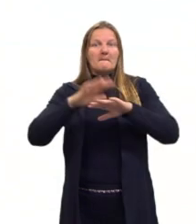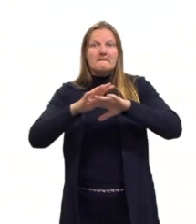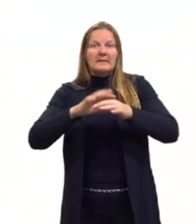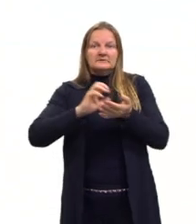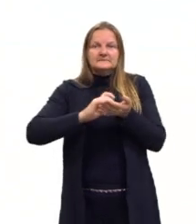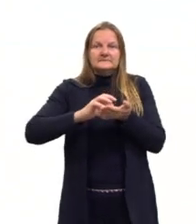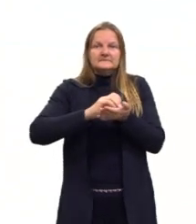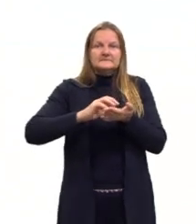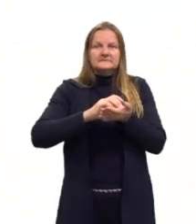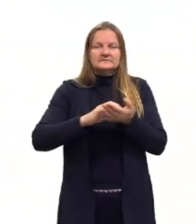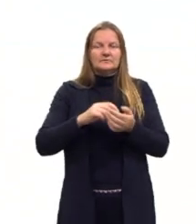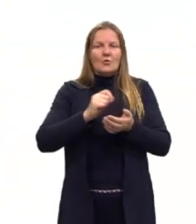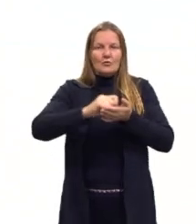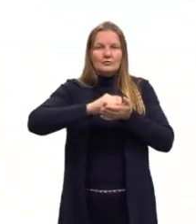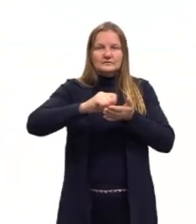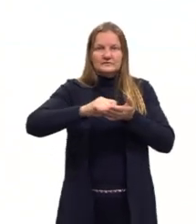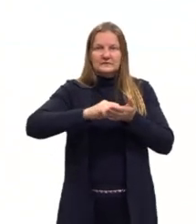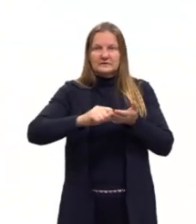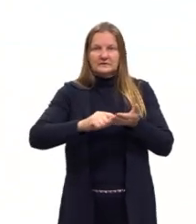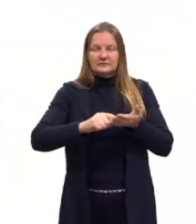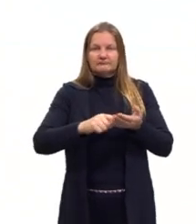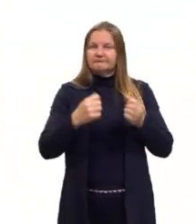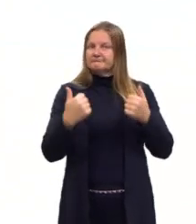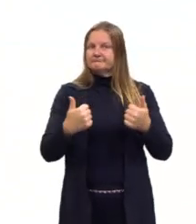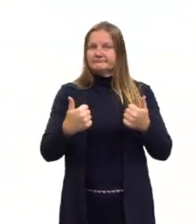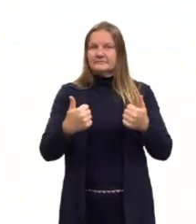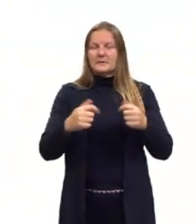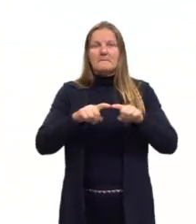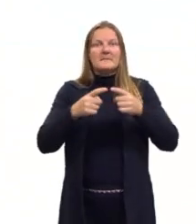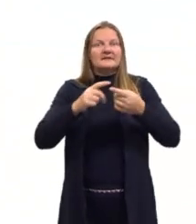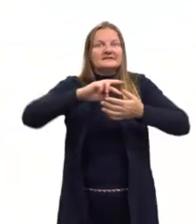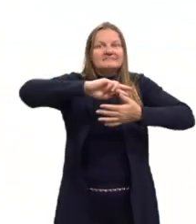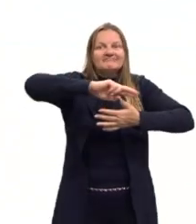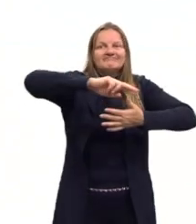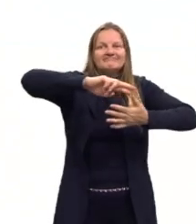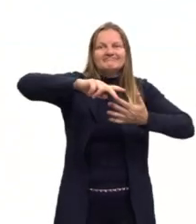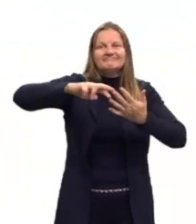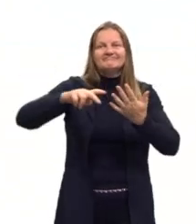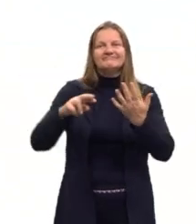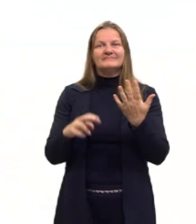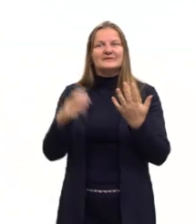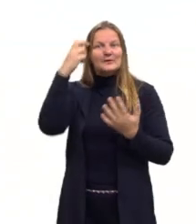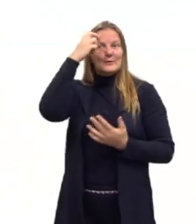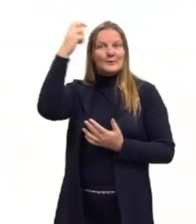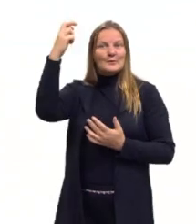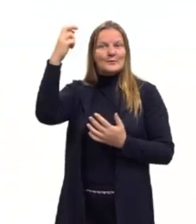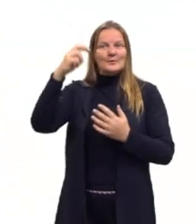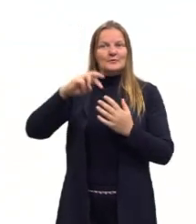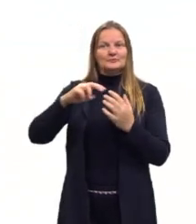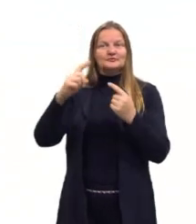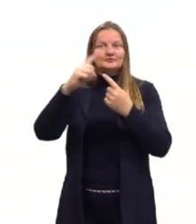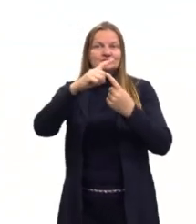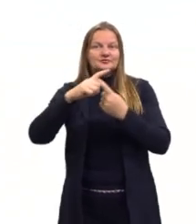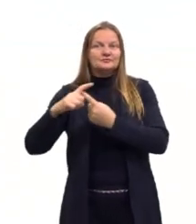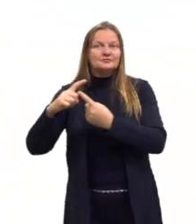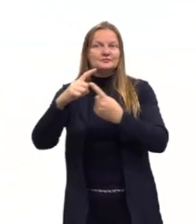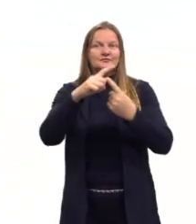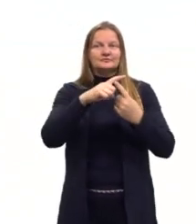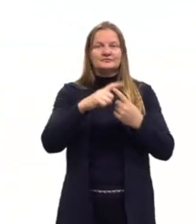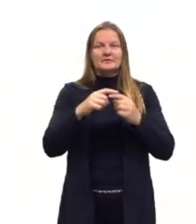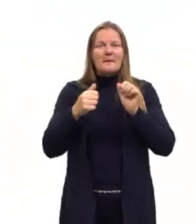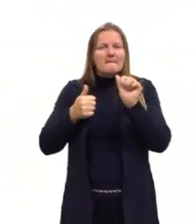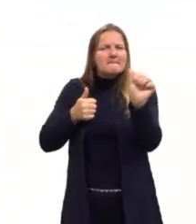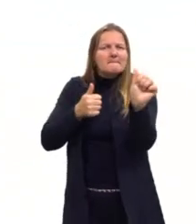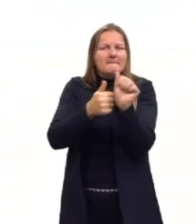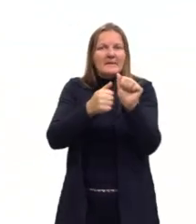sabe escrever bem. Mas a gente tem aqui várias inteligências diferentes. E eu vou puxar a imagem um pouquinho mais